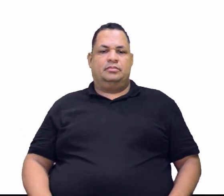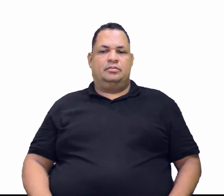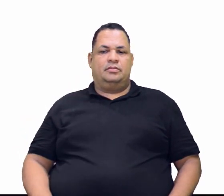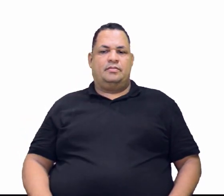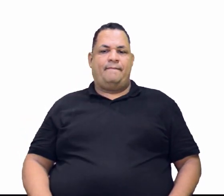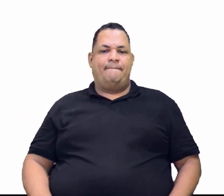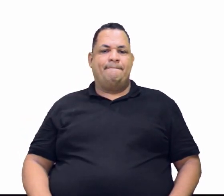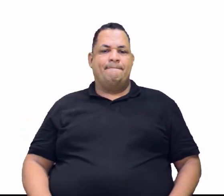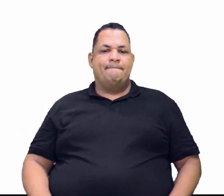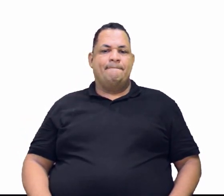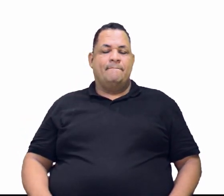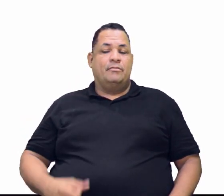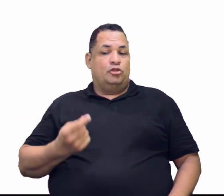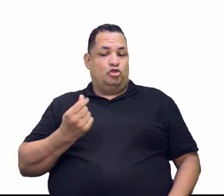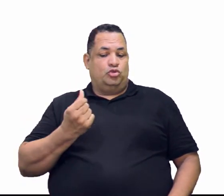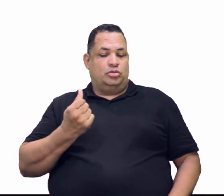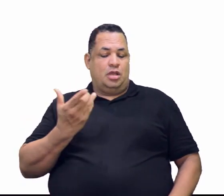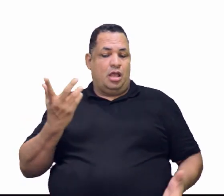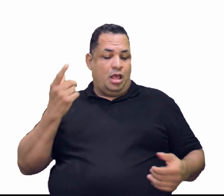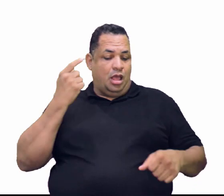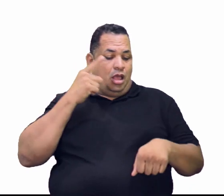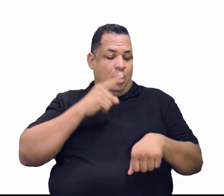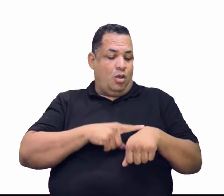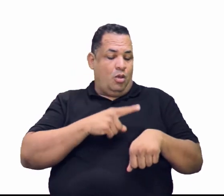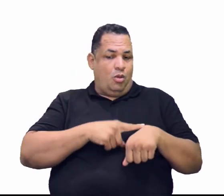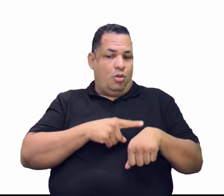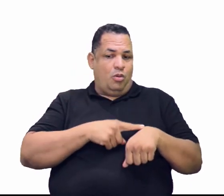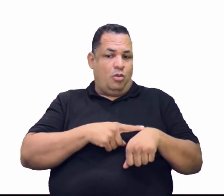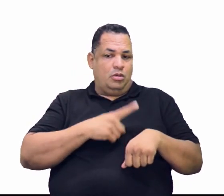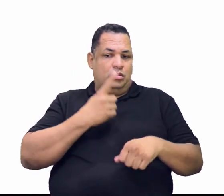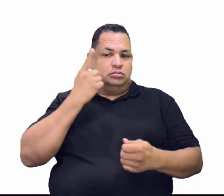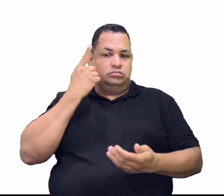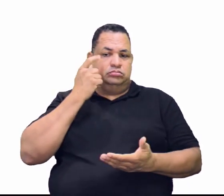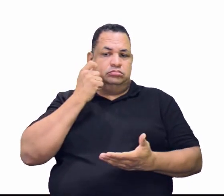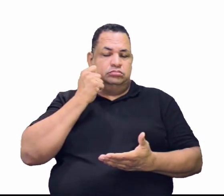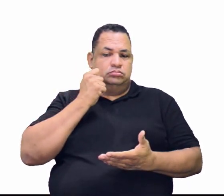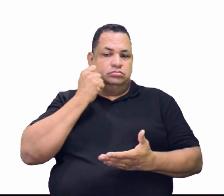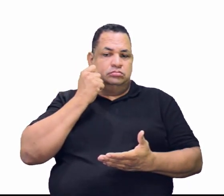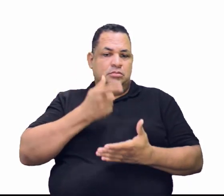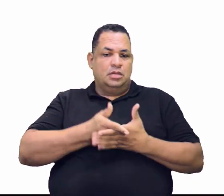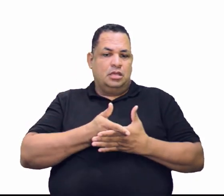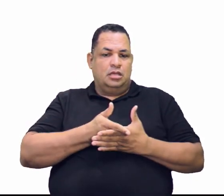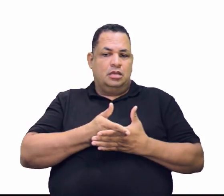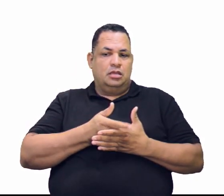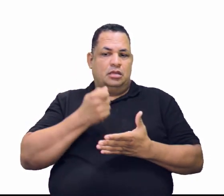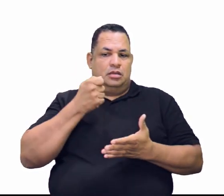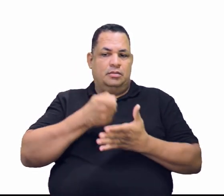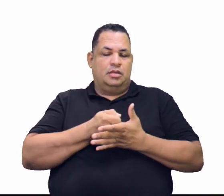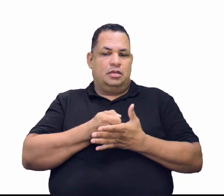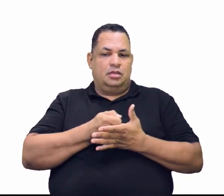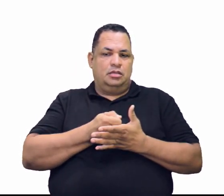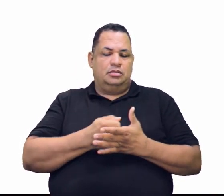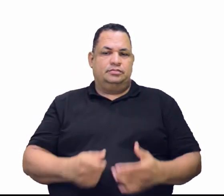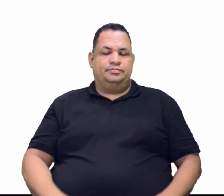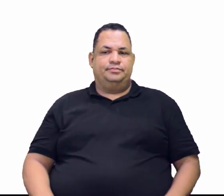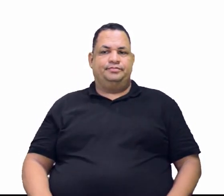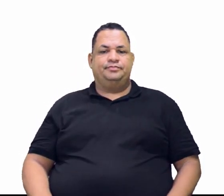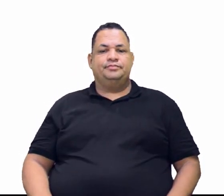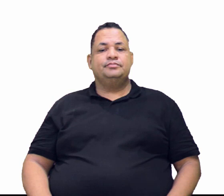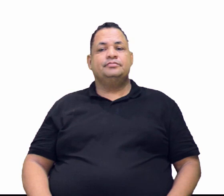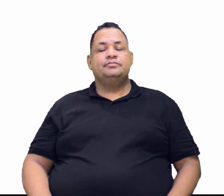Lá no garimpo. Dinheiro vivo. Para você vir na cidade, o cara vai te pagar uns 300 reais.